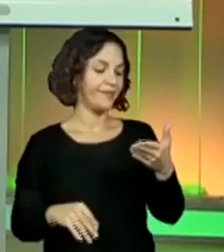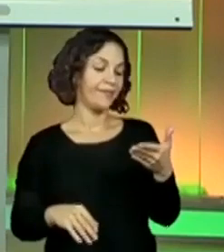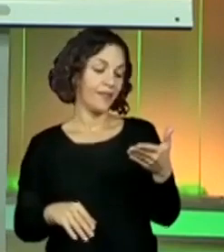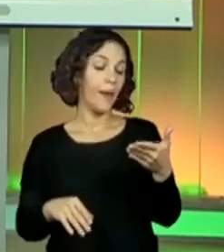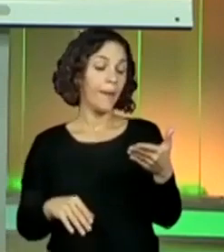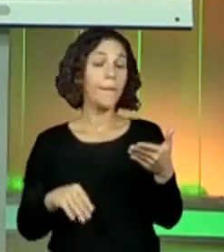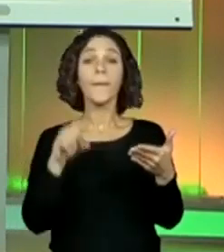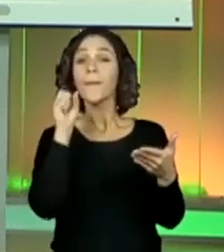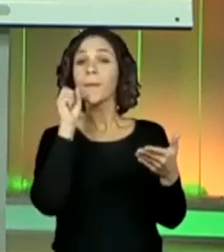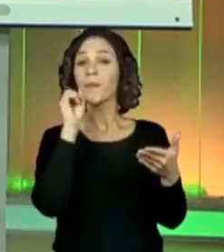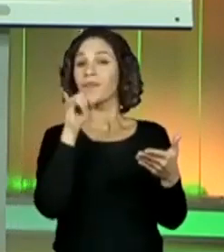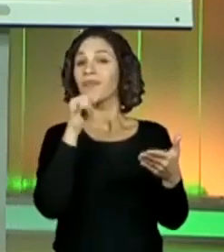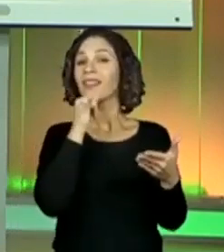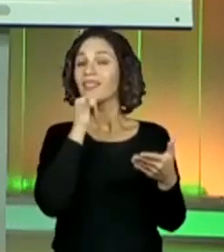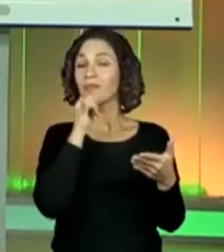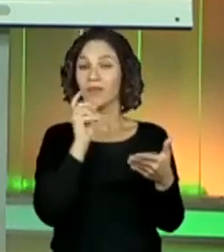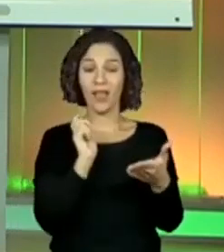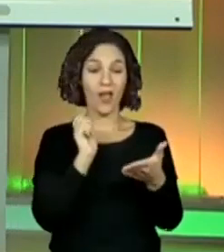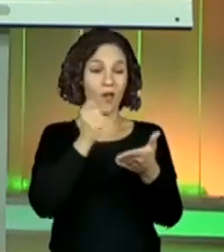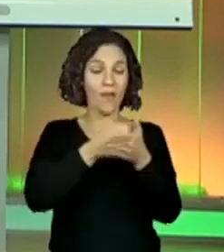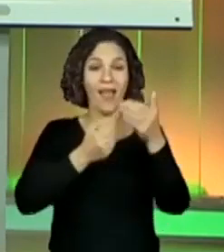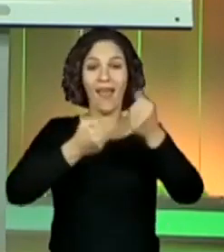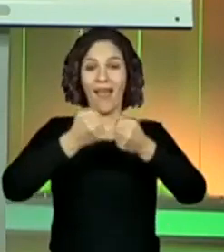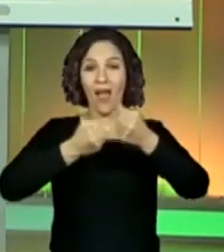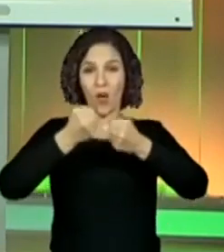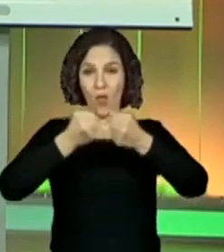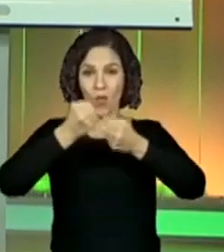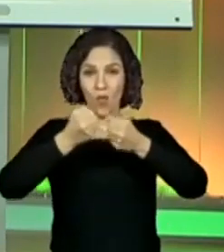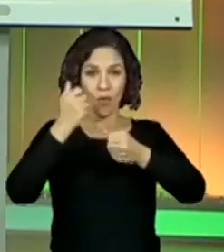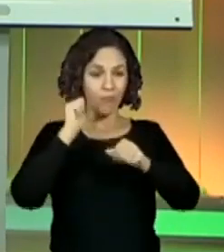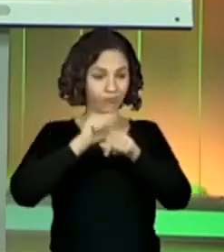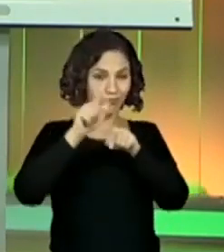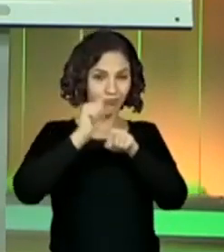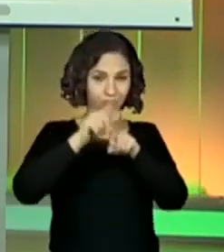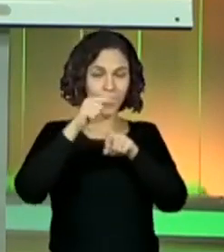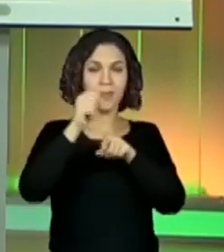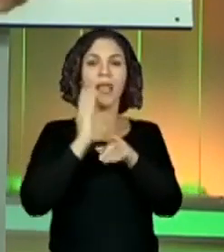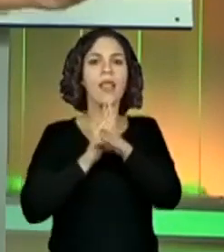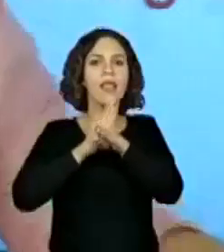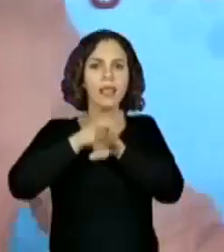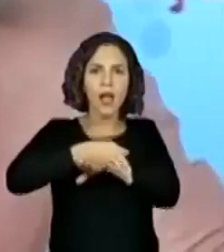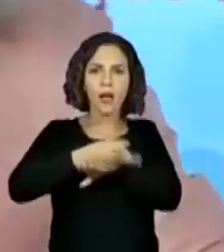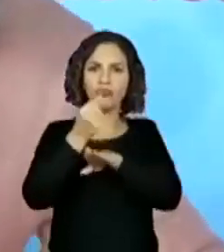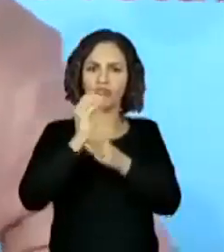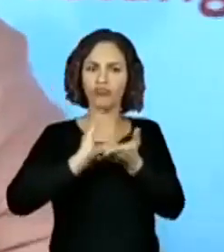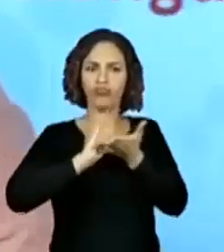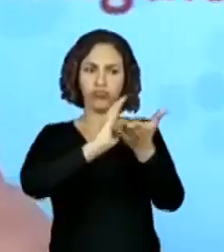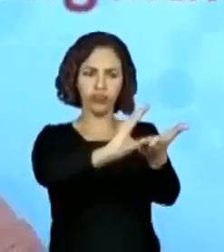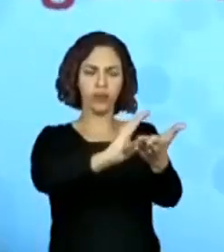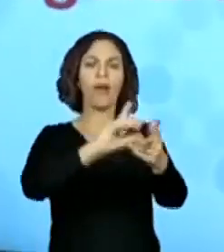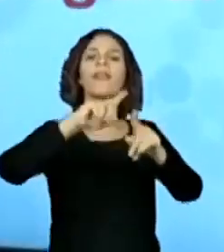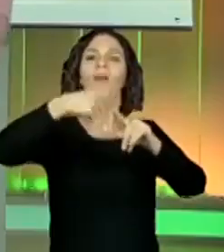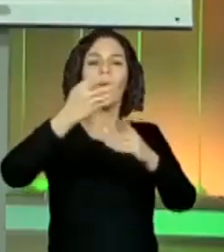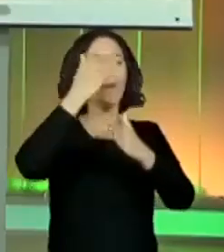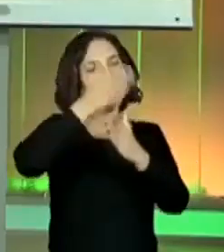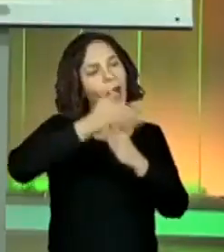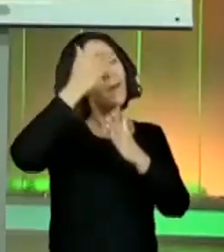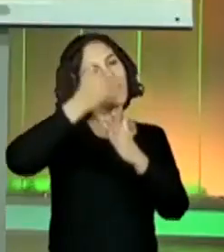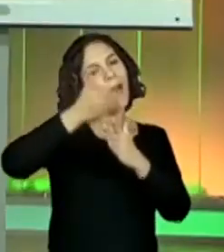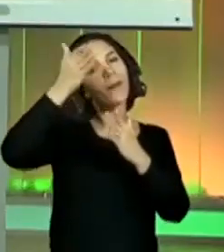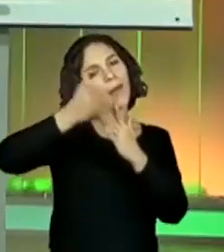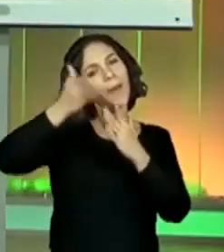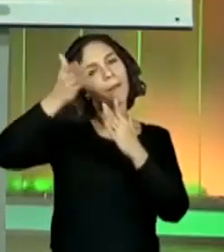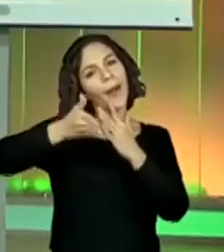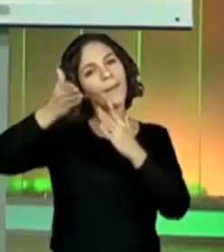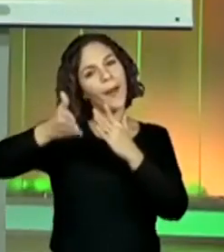Normalmente, quando compramos um carro, tem que dar uma boa entrada, né? Falaram bastante aí sobre o parcelamento, né? Deixa eu ver aqui a galerinha o